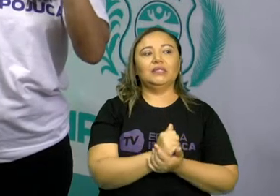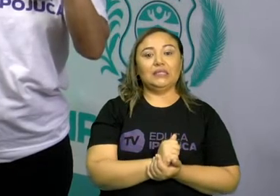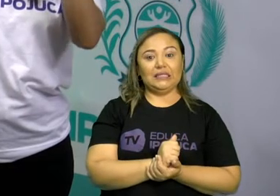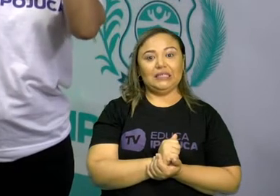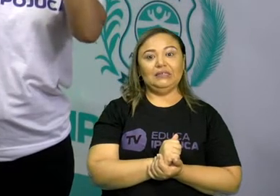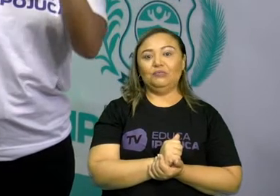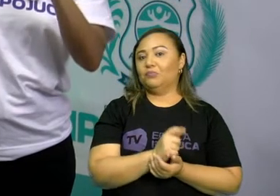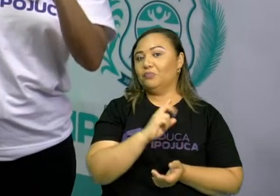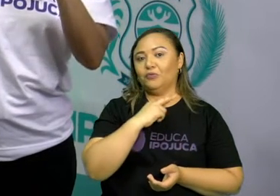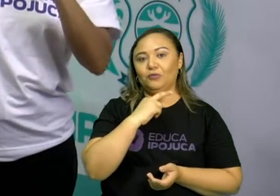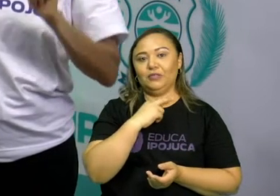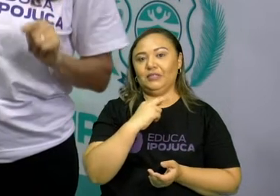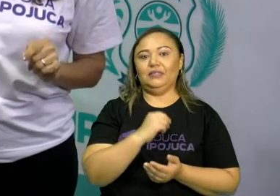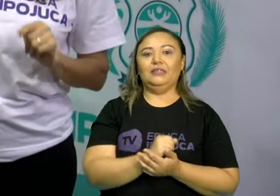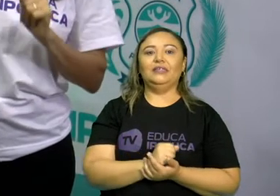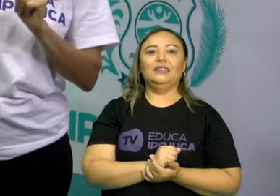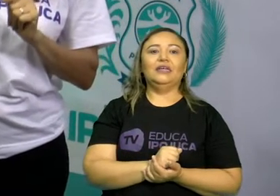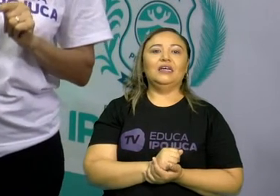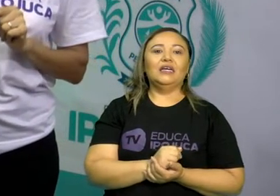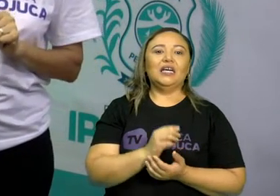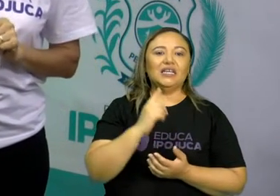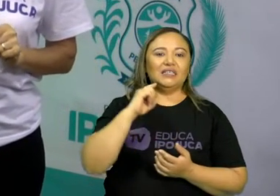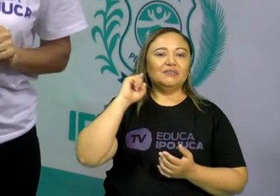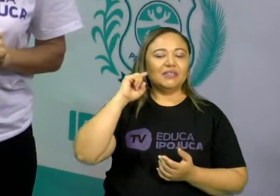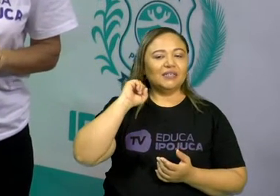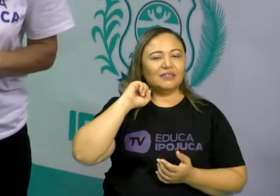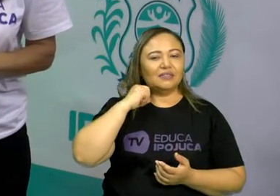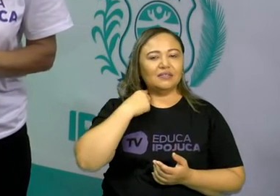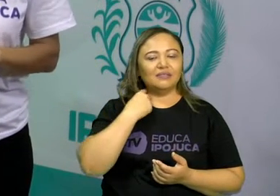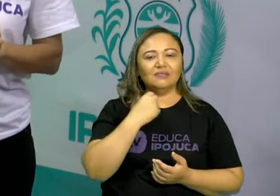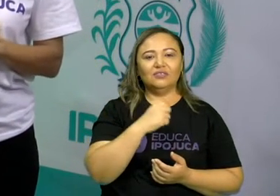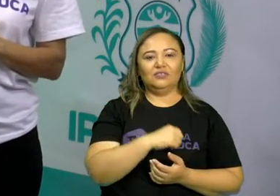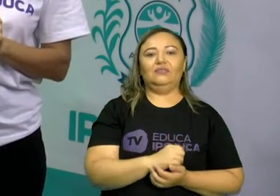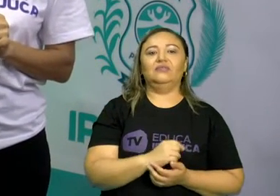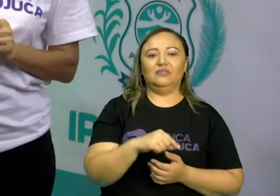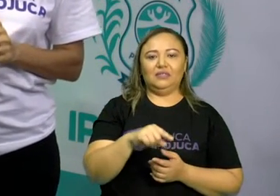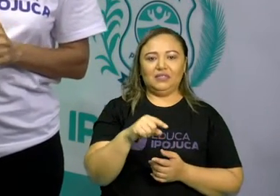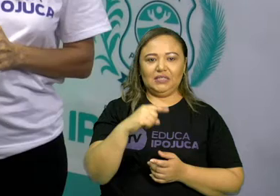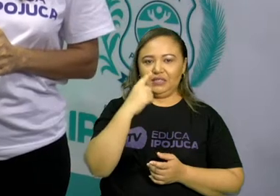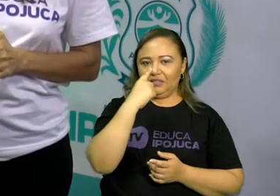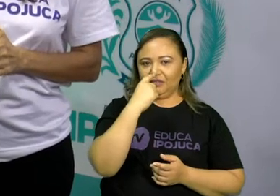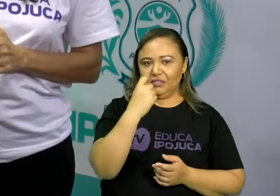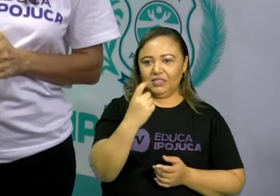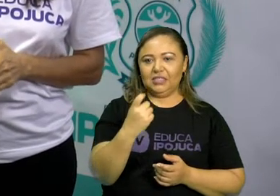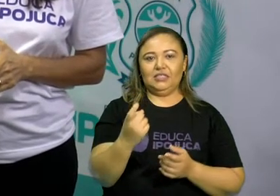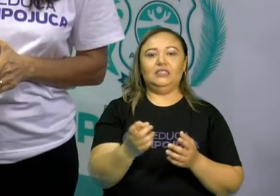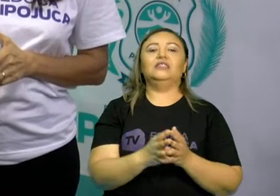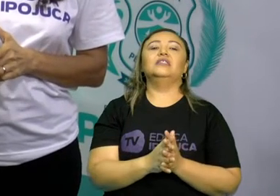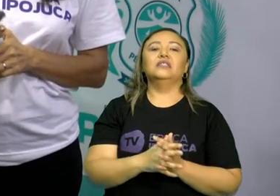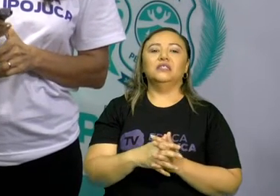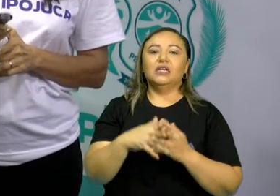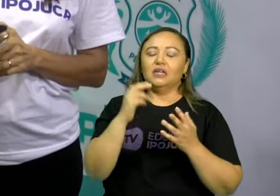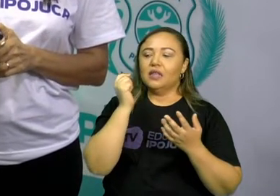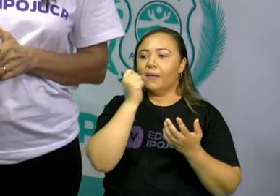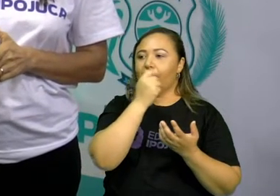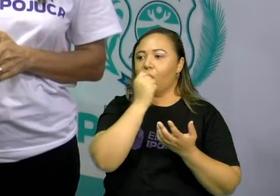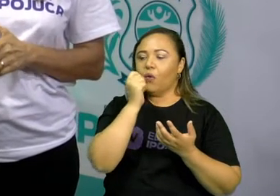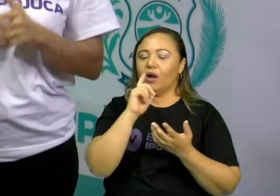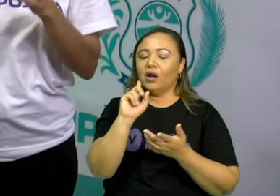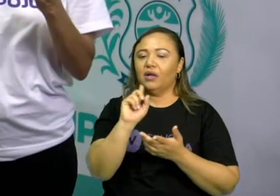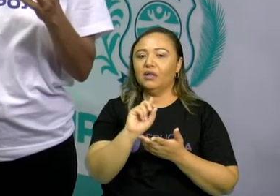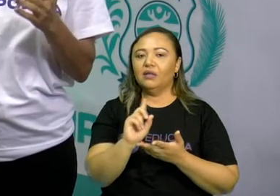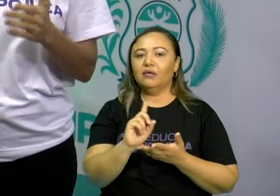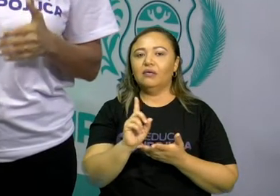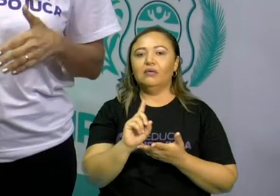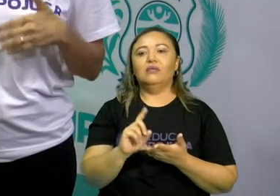Então, sempre, sempre, sempre antes de você ir dormir, escove seus dentes.